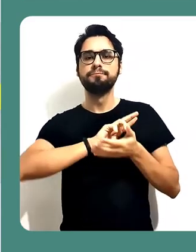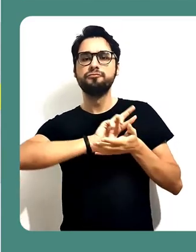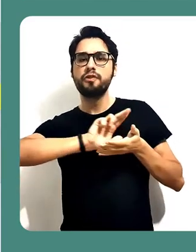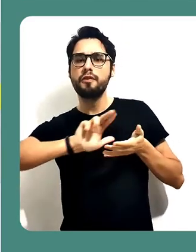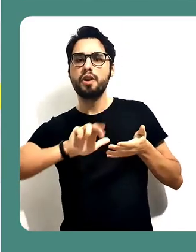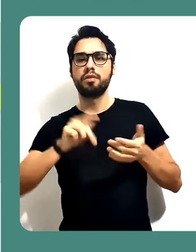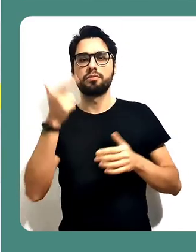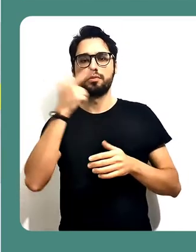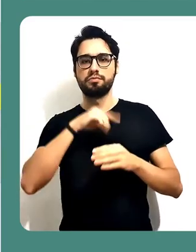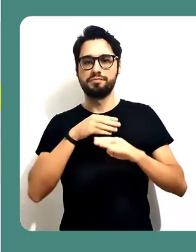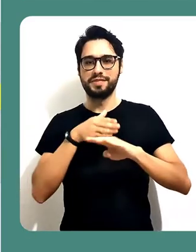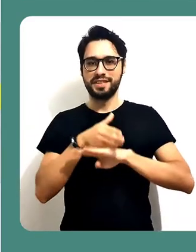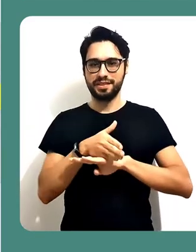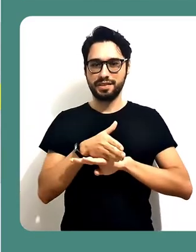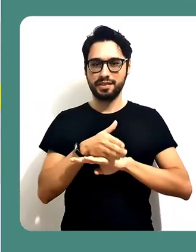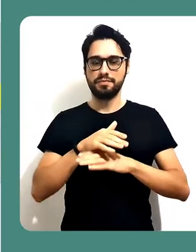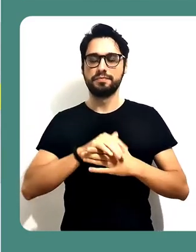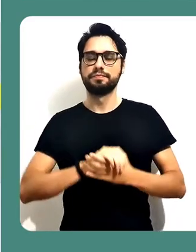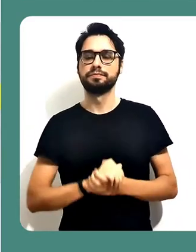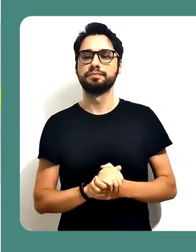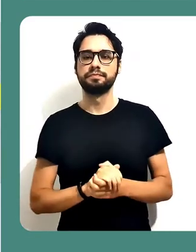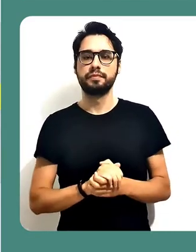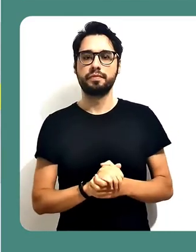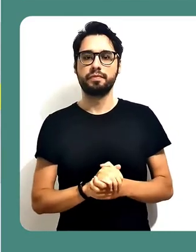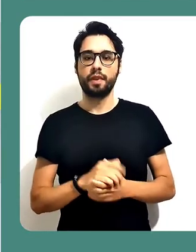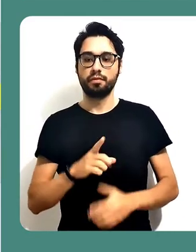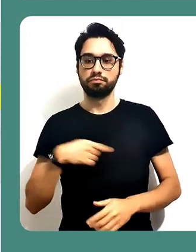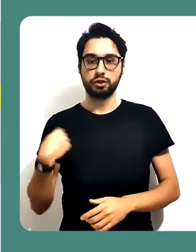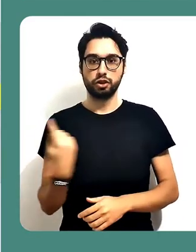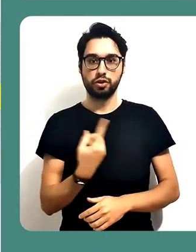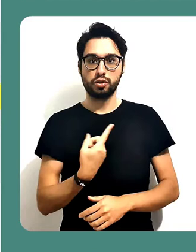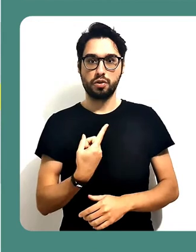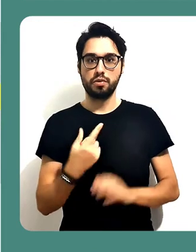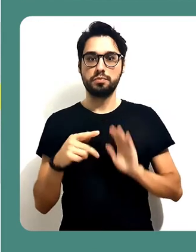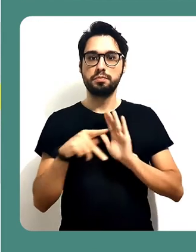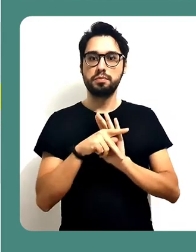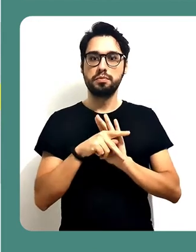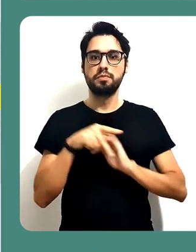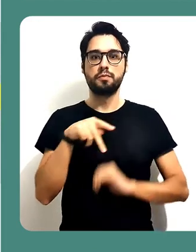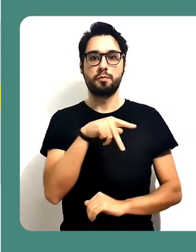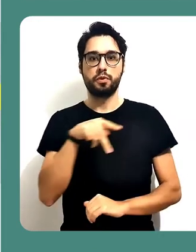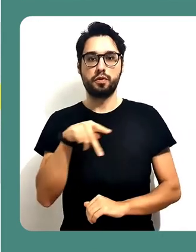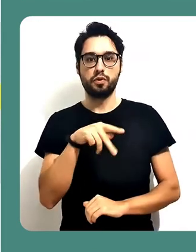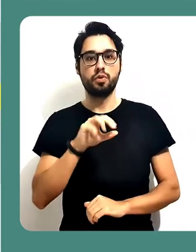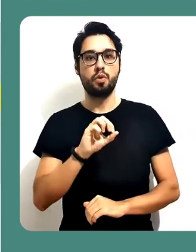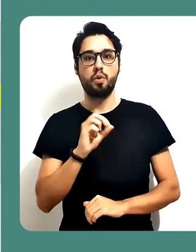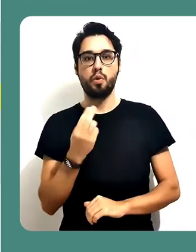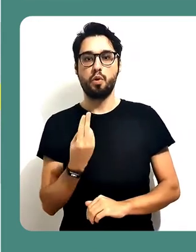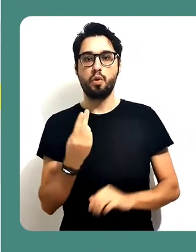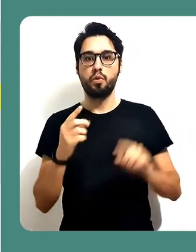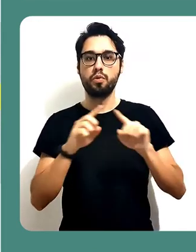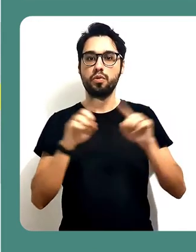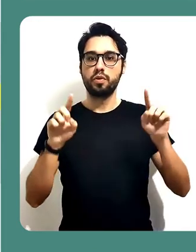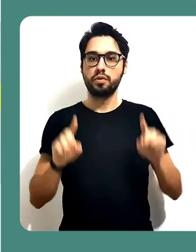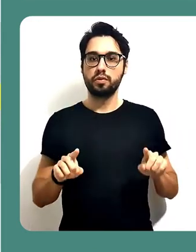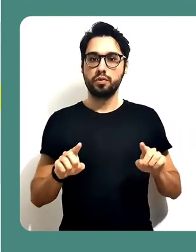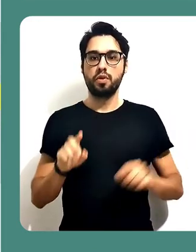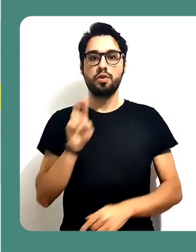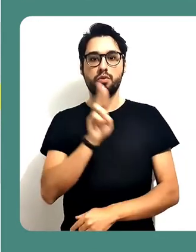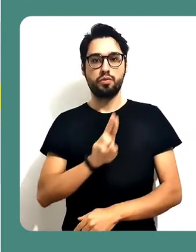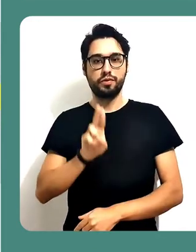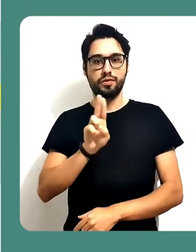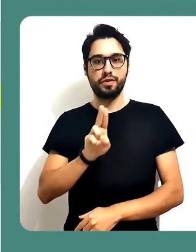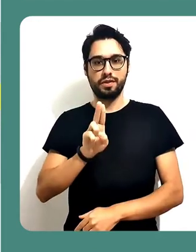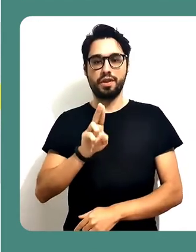formas de ingressar na web conferência. Para nós, professores ou servidores